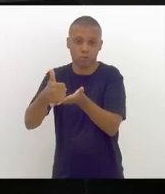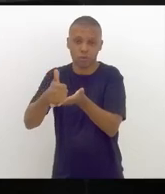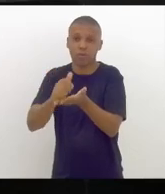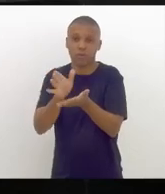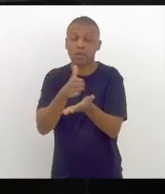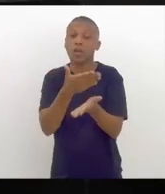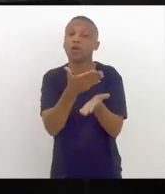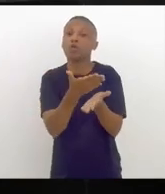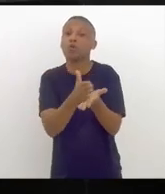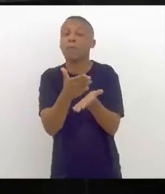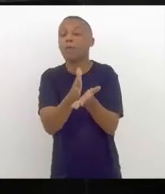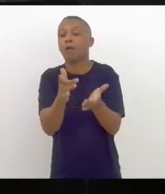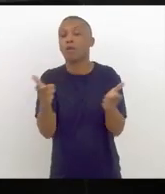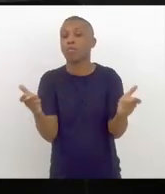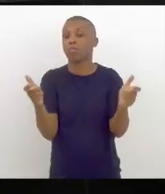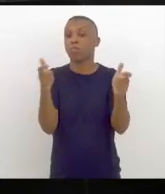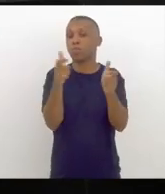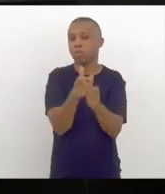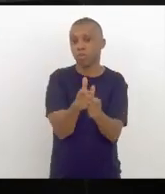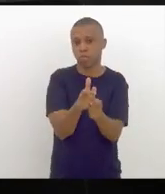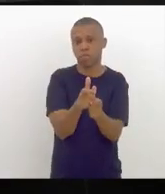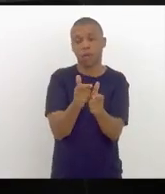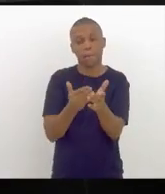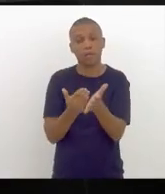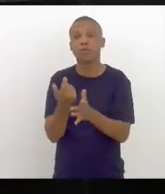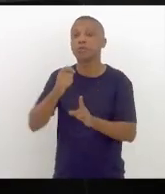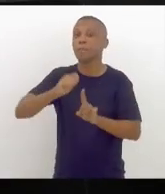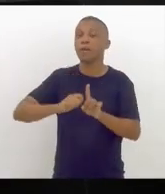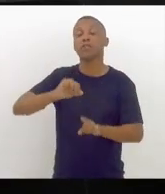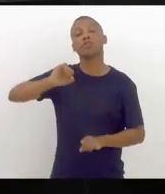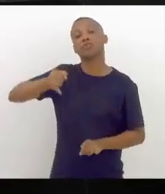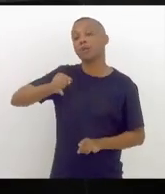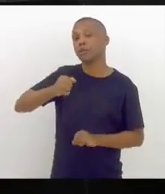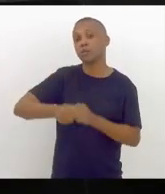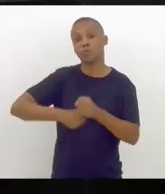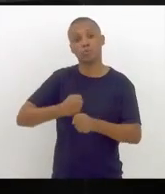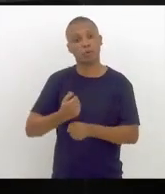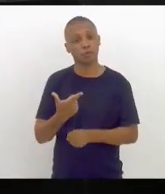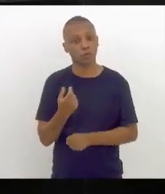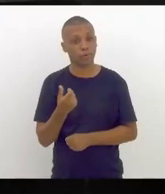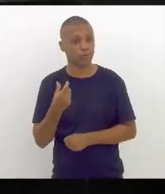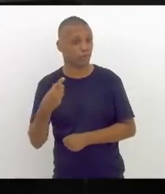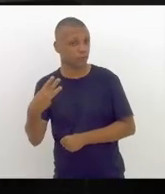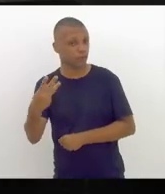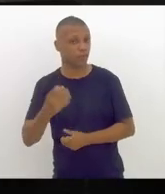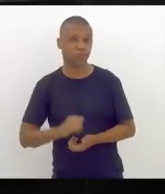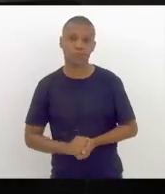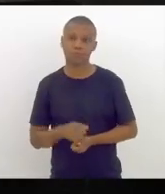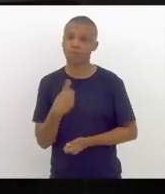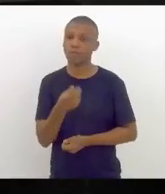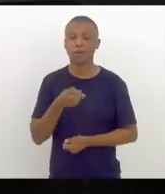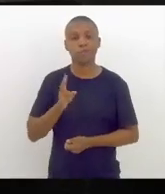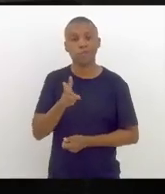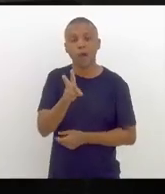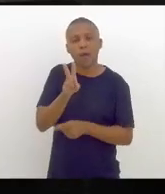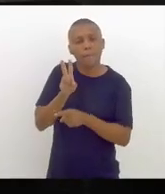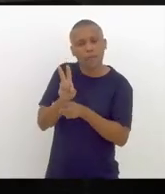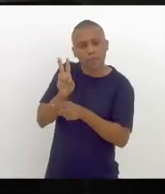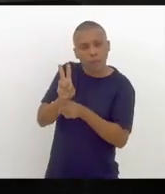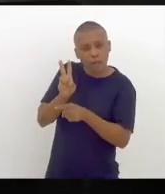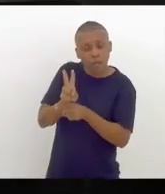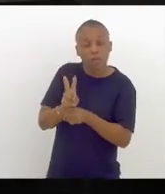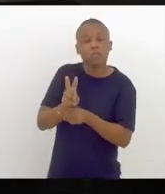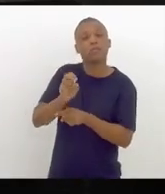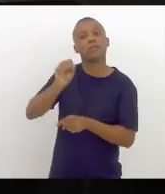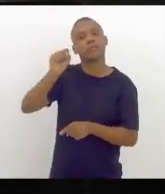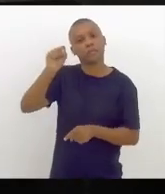enfraquecida a partir de janeiro de 2023, e vamos seguir fiscalizando, sim,